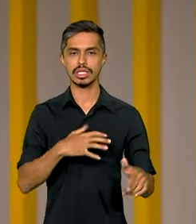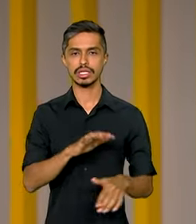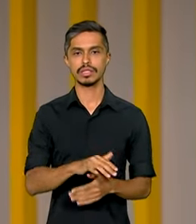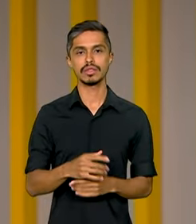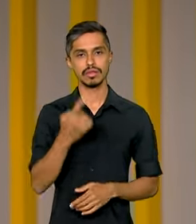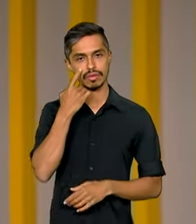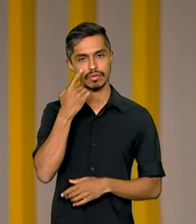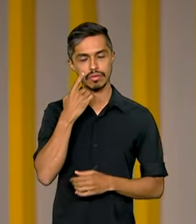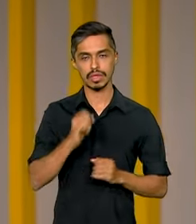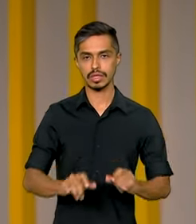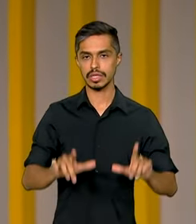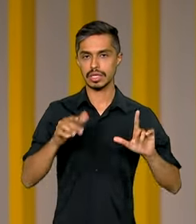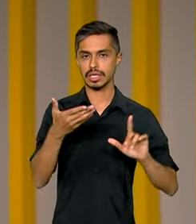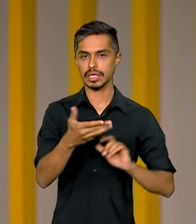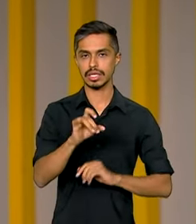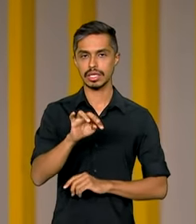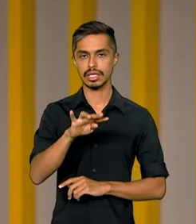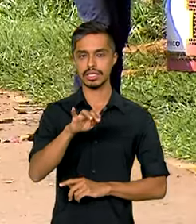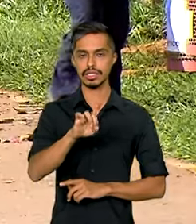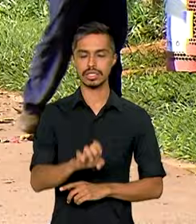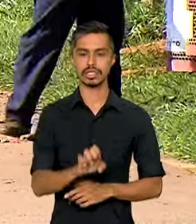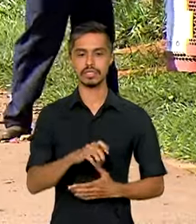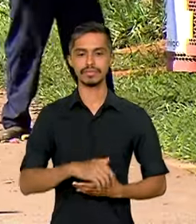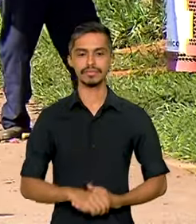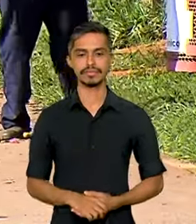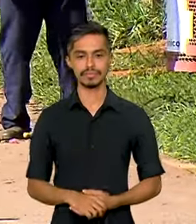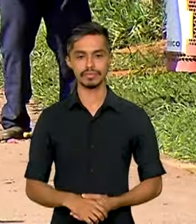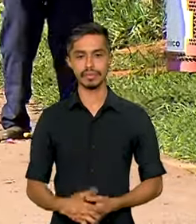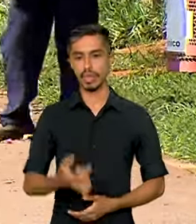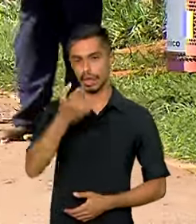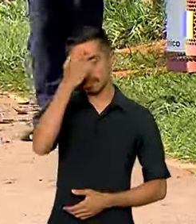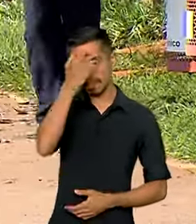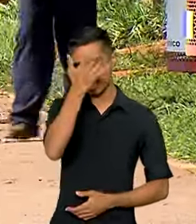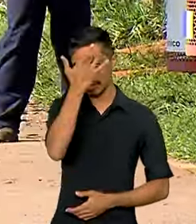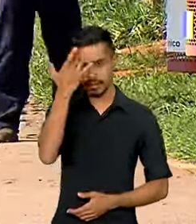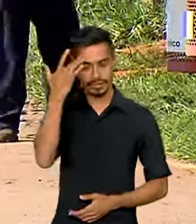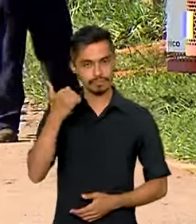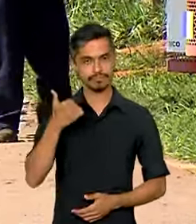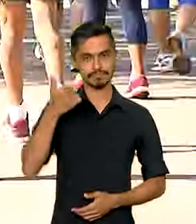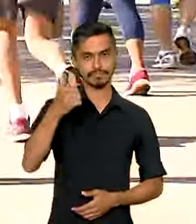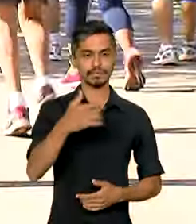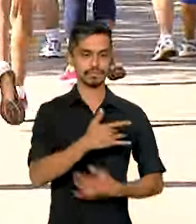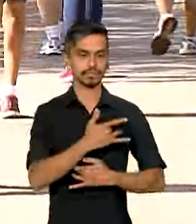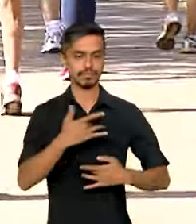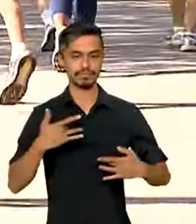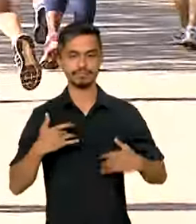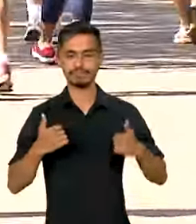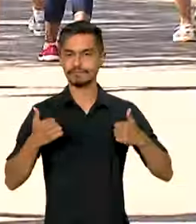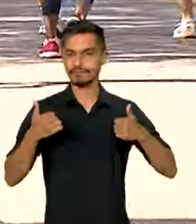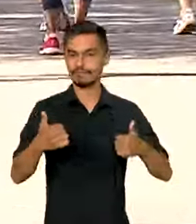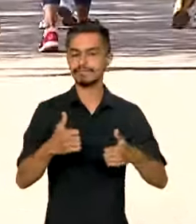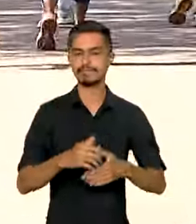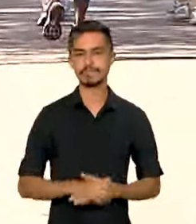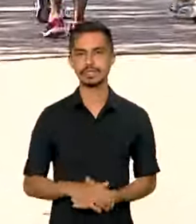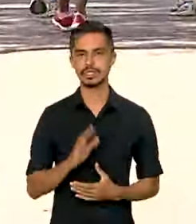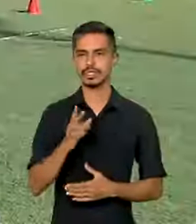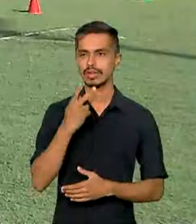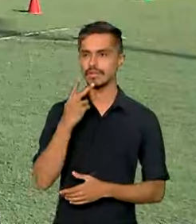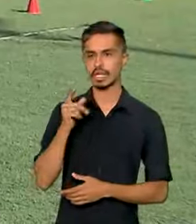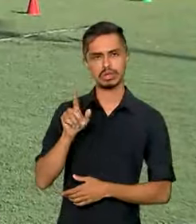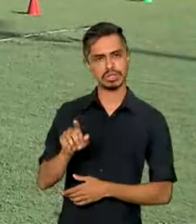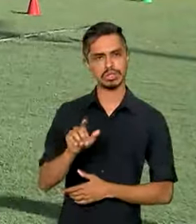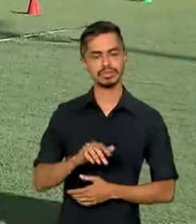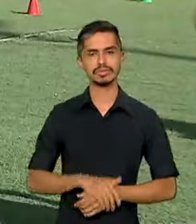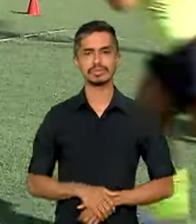reportagem de Cleide Lopes. Mente sã, corpo sã. Você já ouviu alguém falar assim?